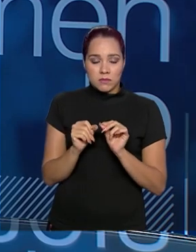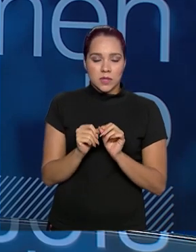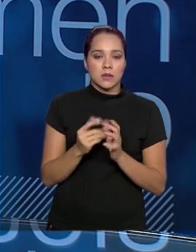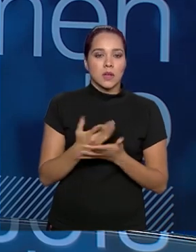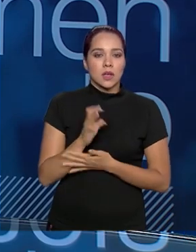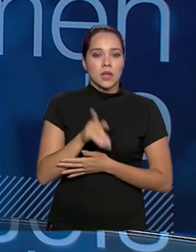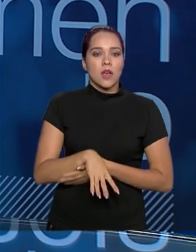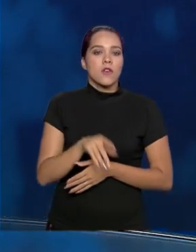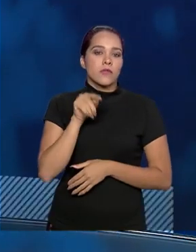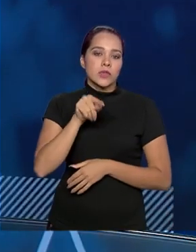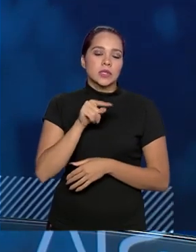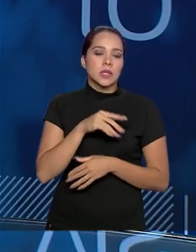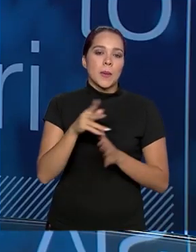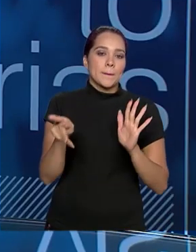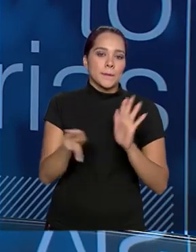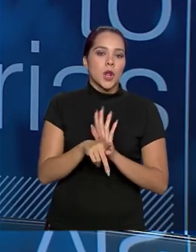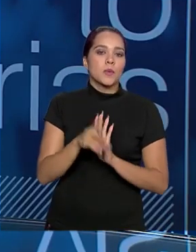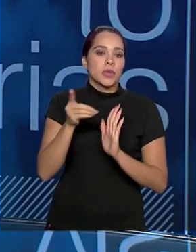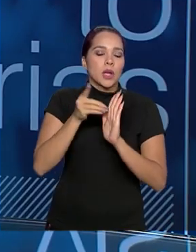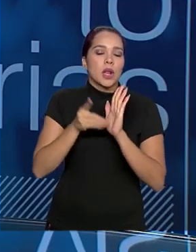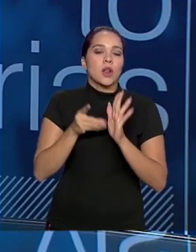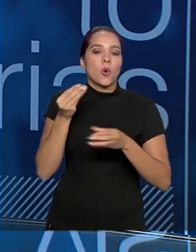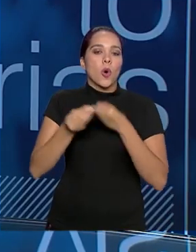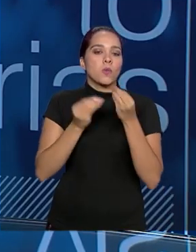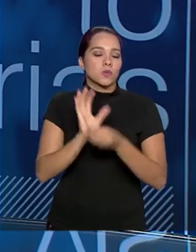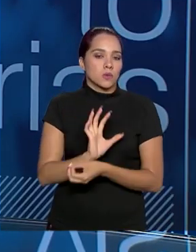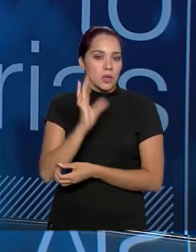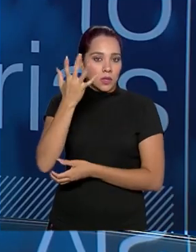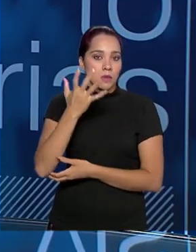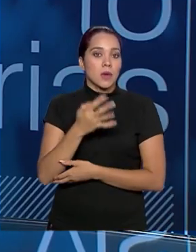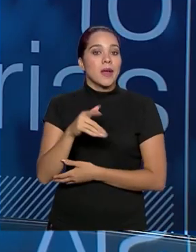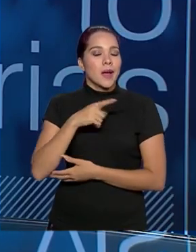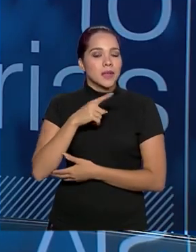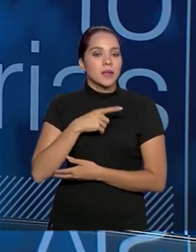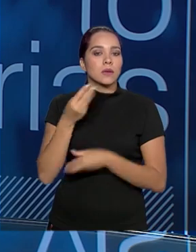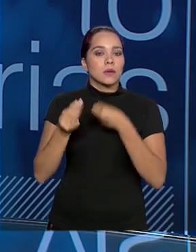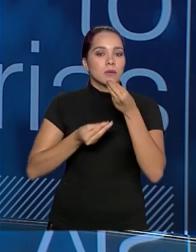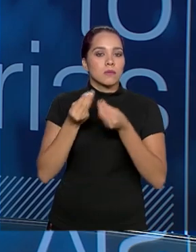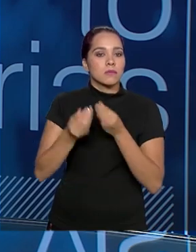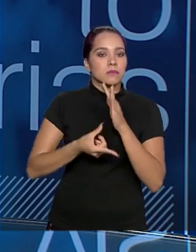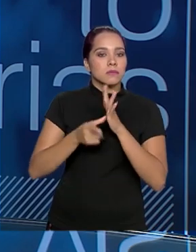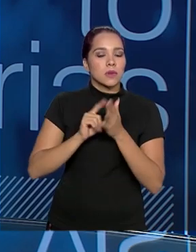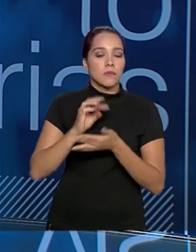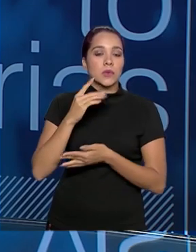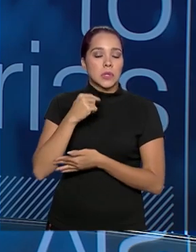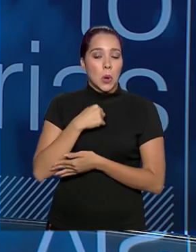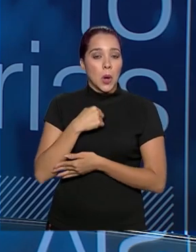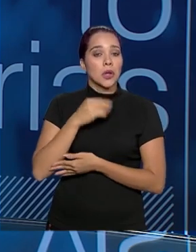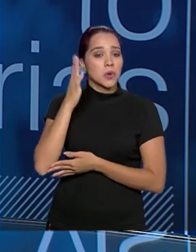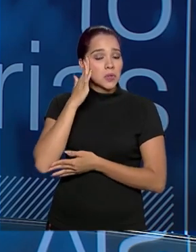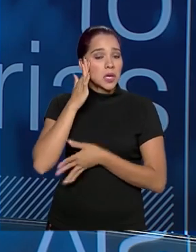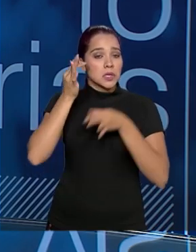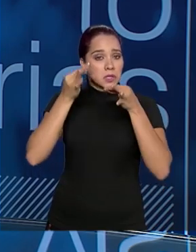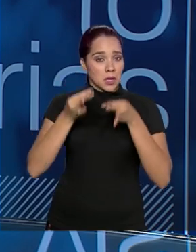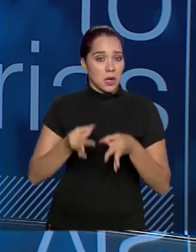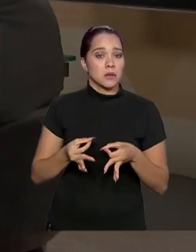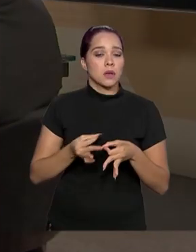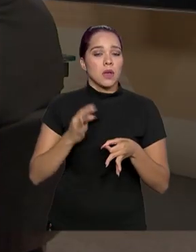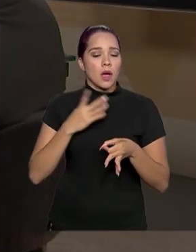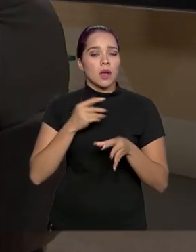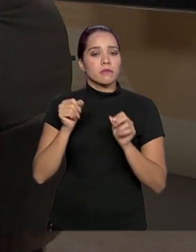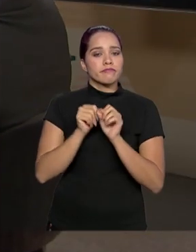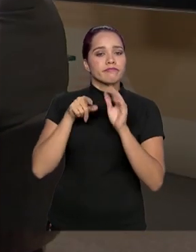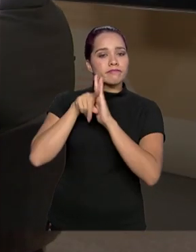você autodeclara a sua situação, a gente tem com uma premissa que você foi idônico, foi seu correto, e a gente vai fazer essa